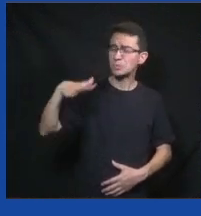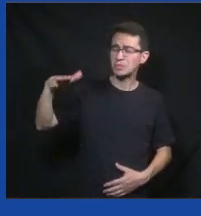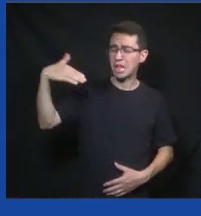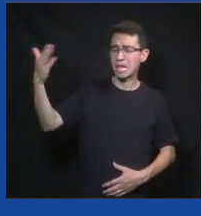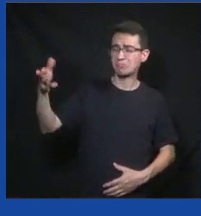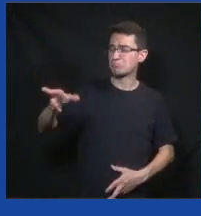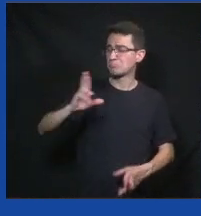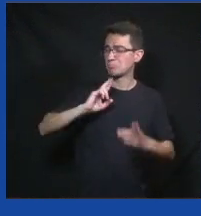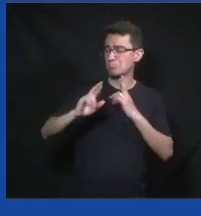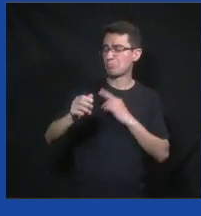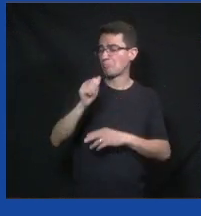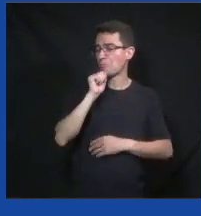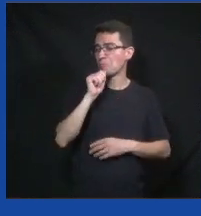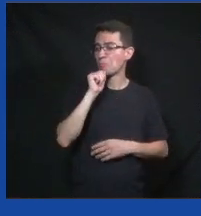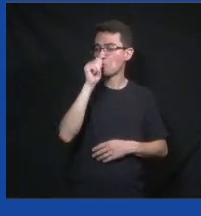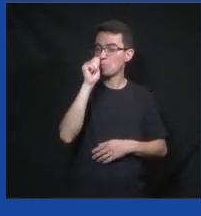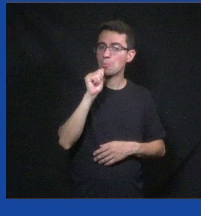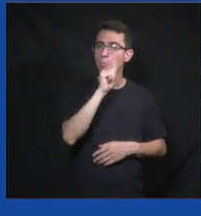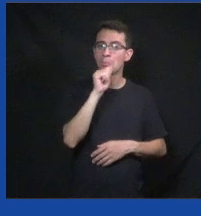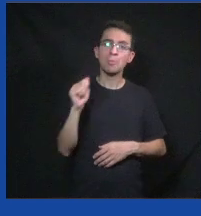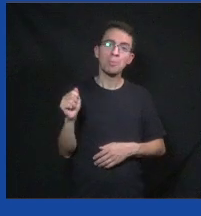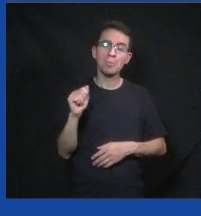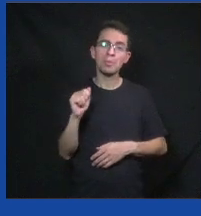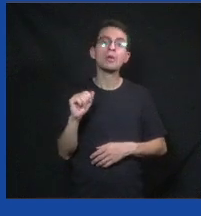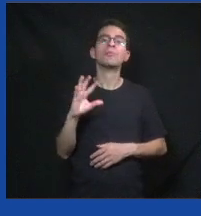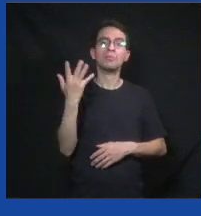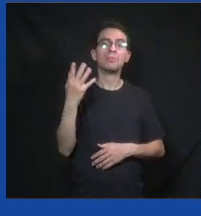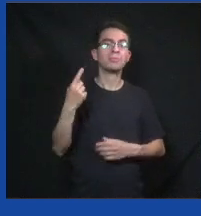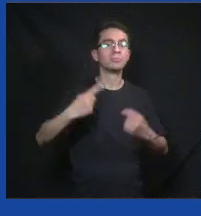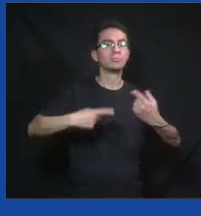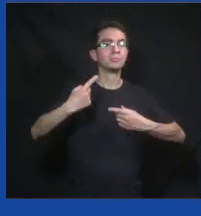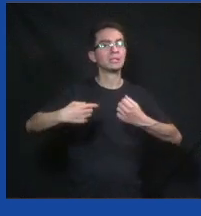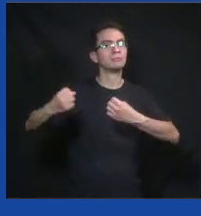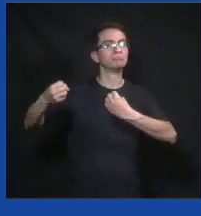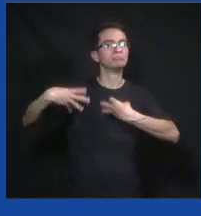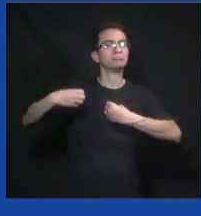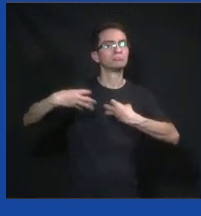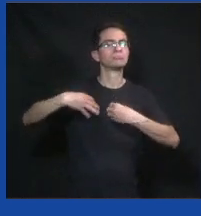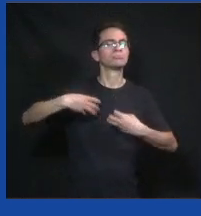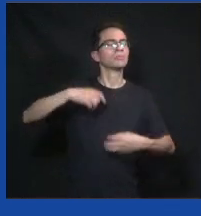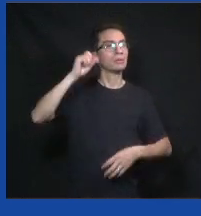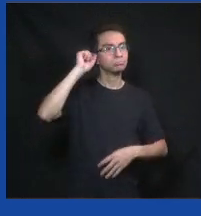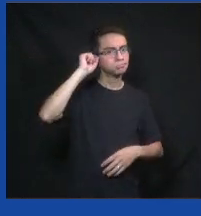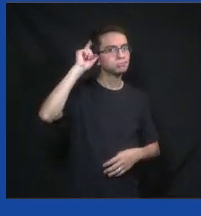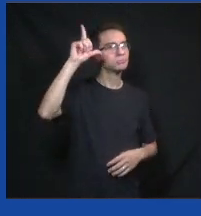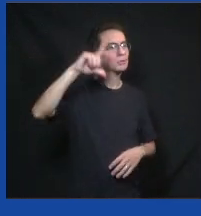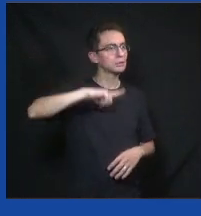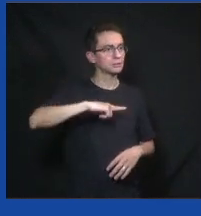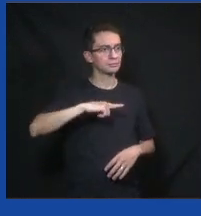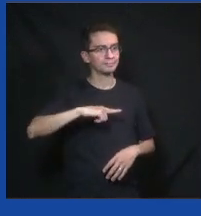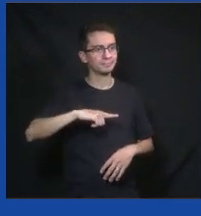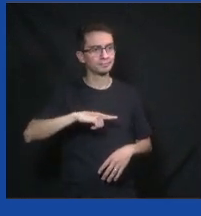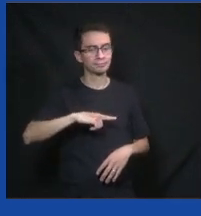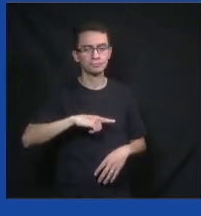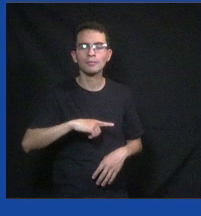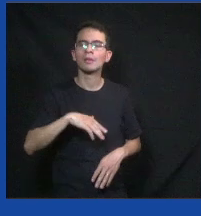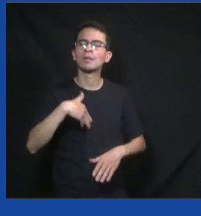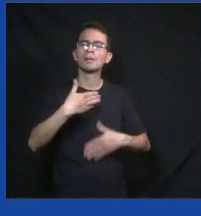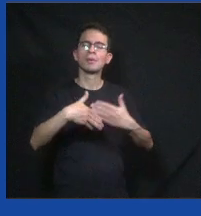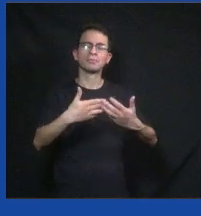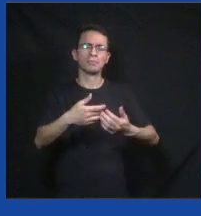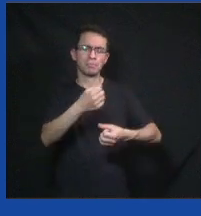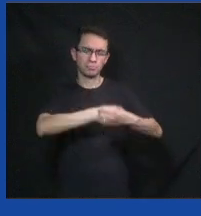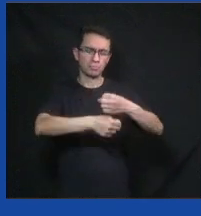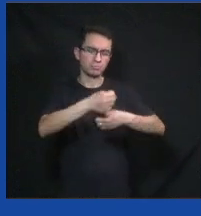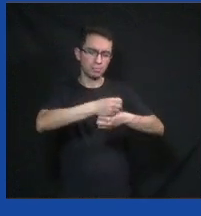sabia, né? Depois das redes sociais, isso mudou bastante. Em 2012, especificamente, numa pré-campanha que eu trabalhei na época, a gente teve uma ideia,